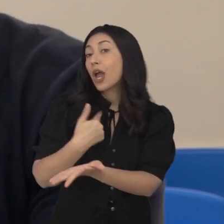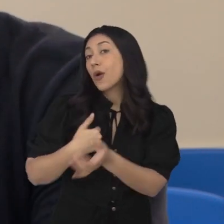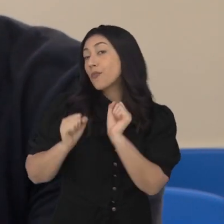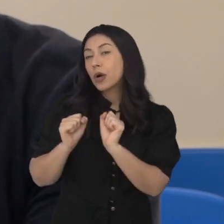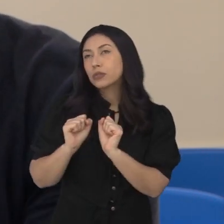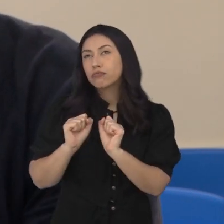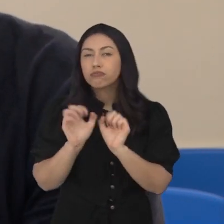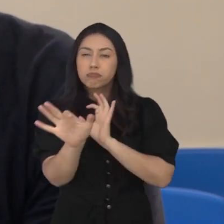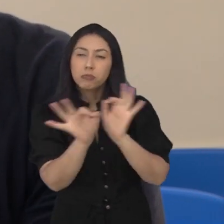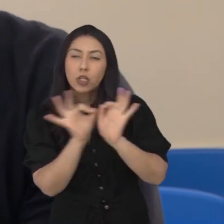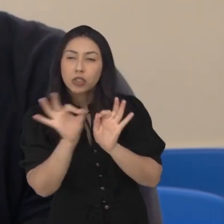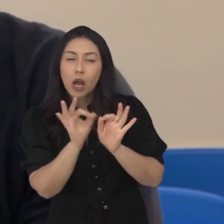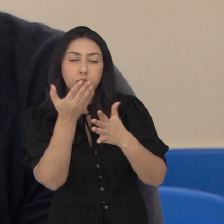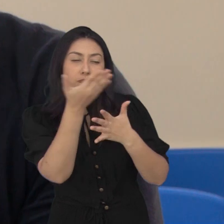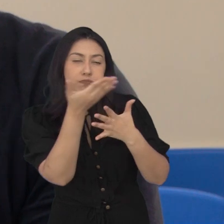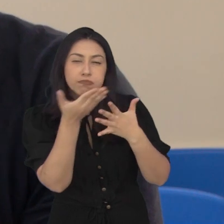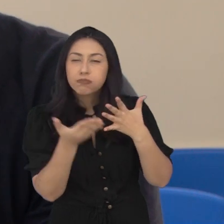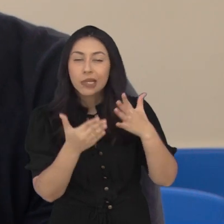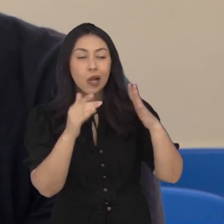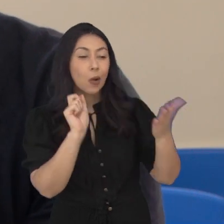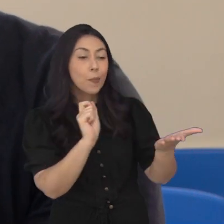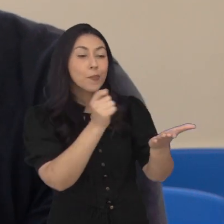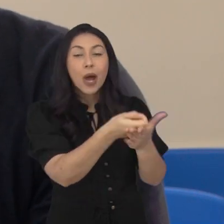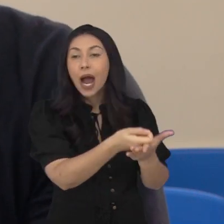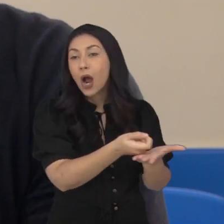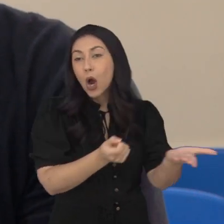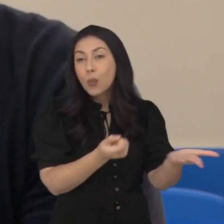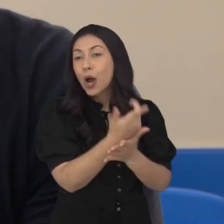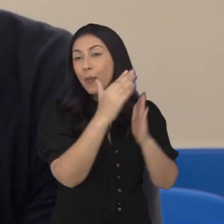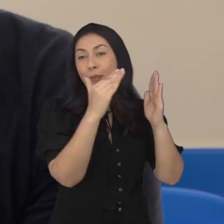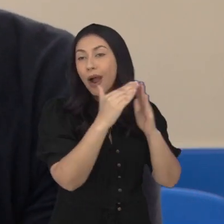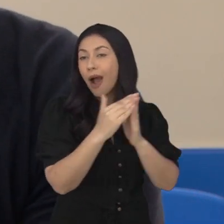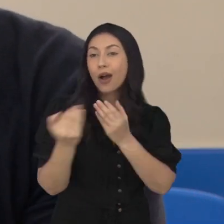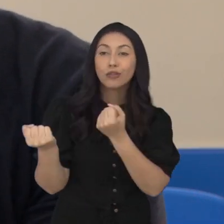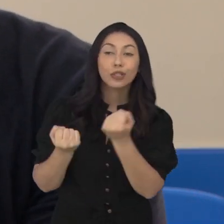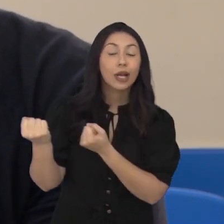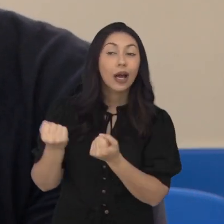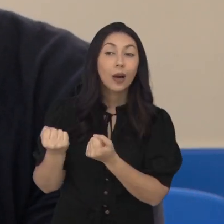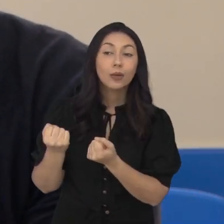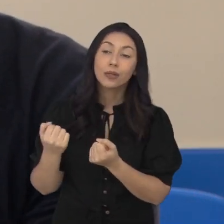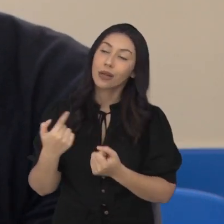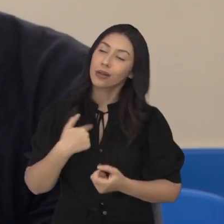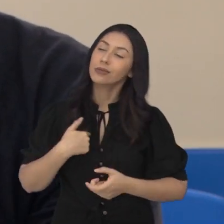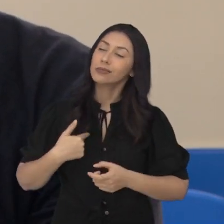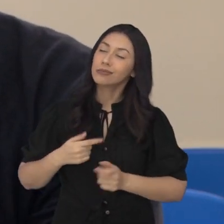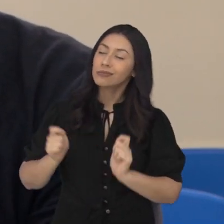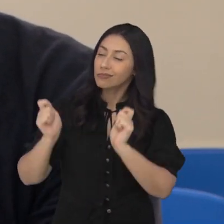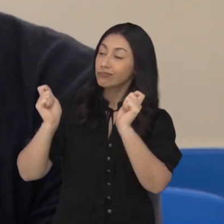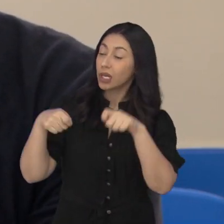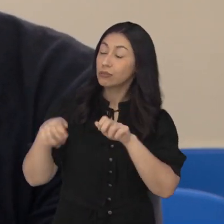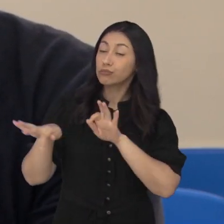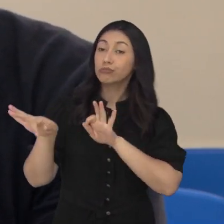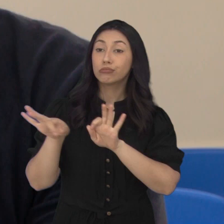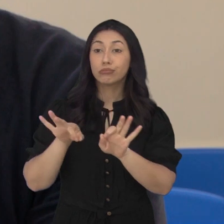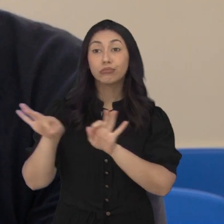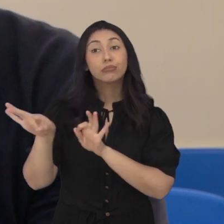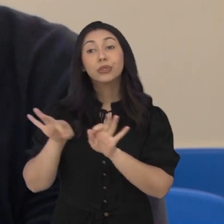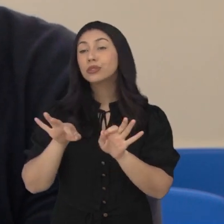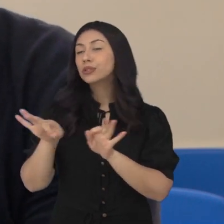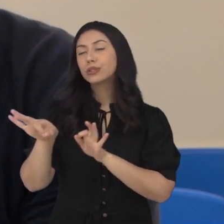entrar no financiamento de uma casa, entrar no financiamento de um carro. Então, isso já me atrai bastante, porque eu posso fazer meu planejamento, né?